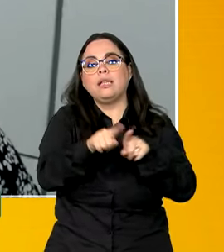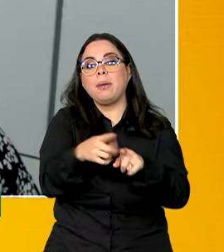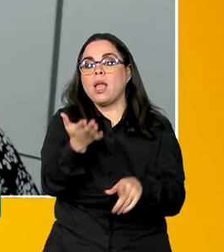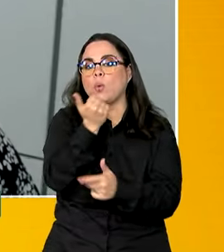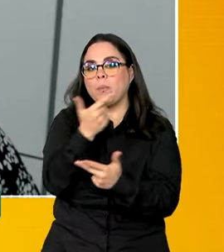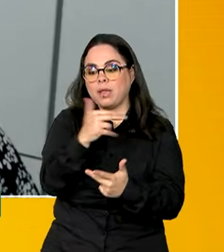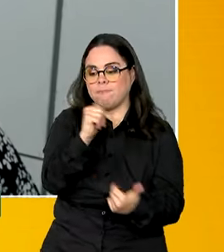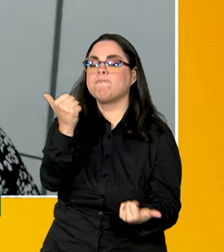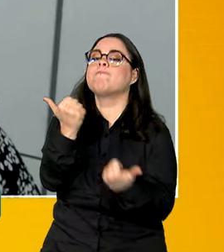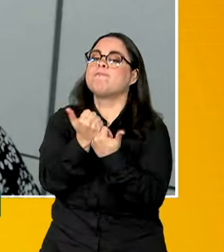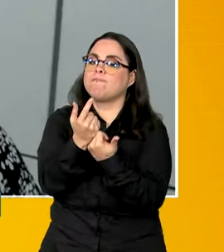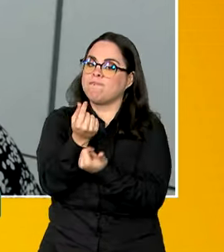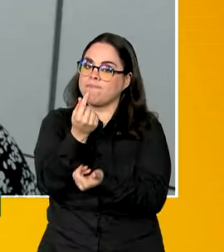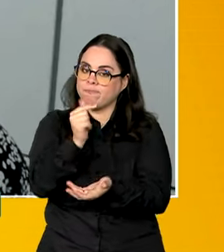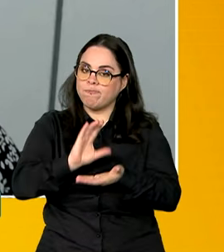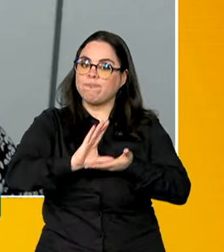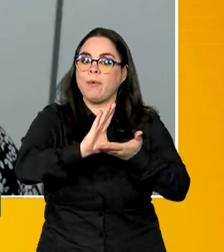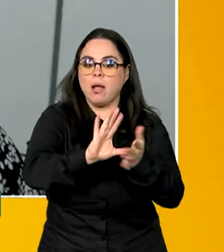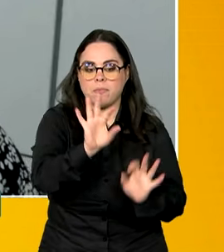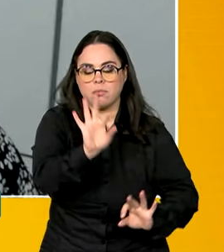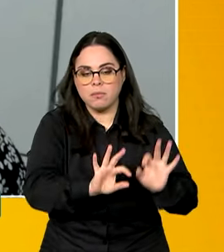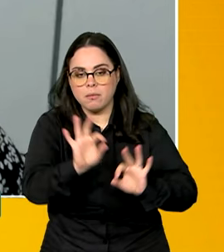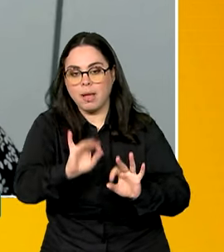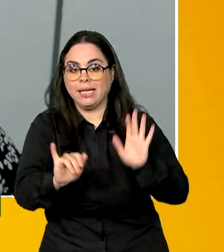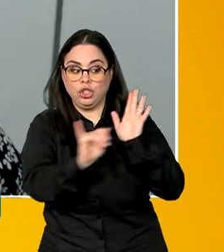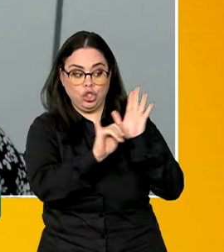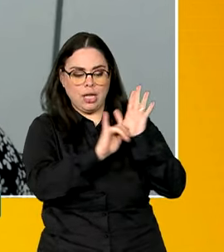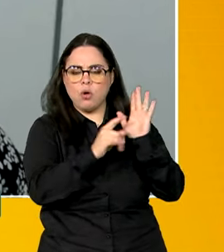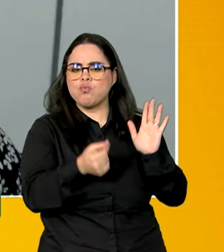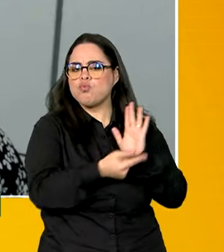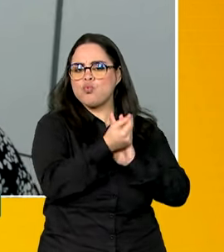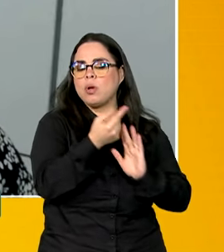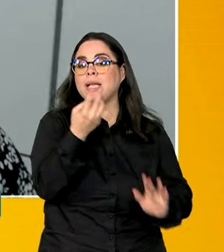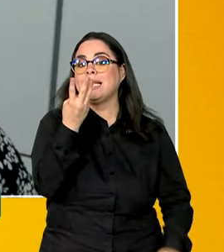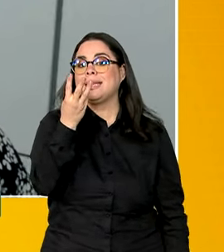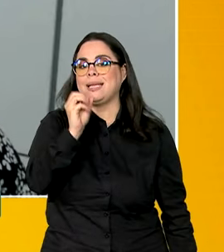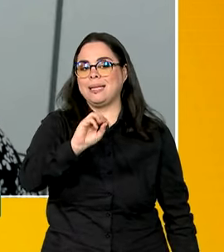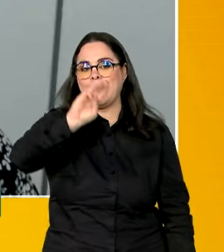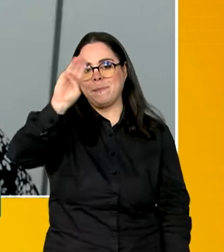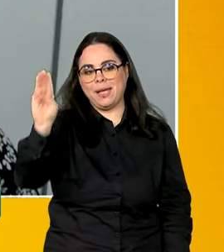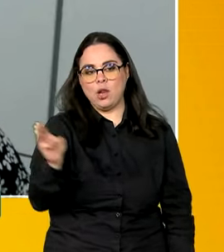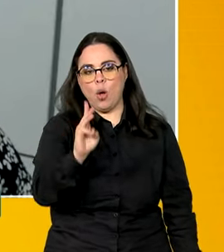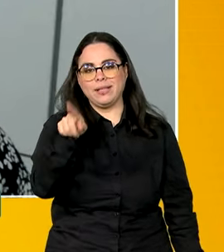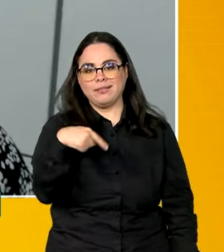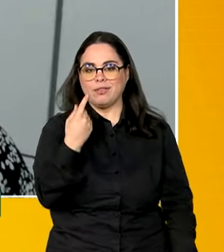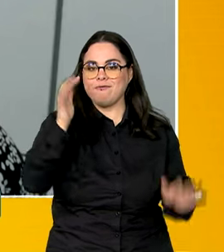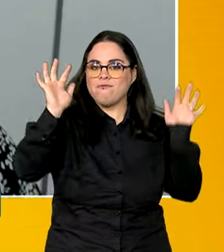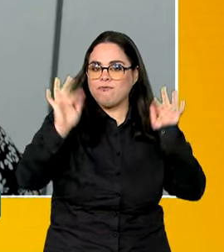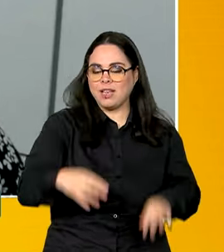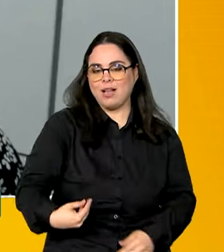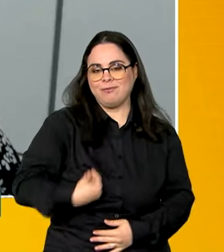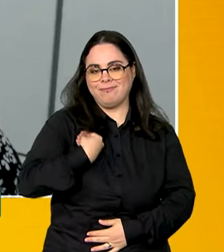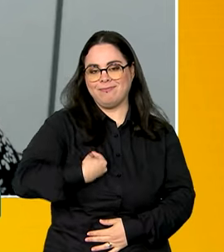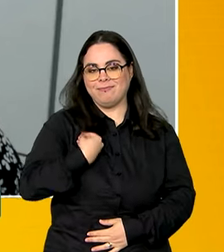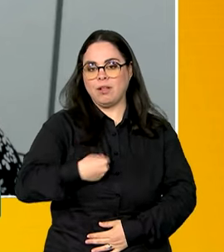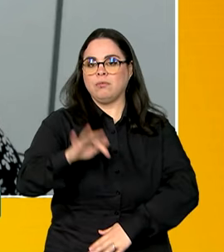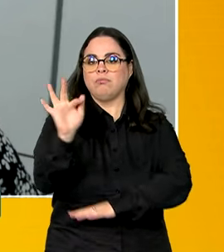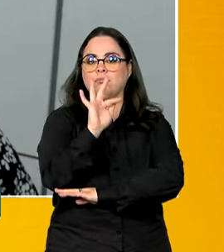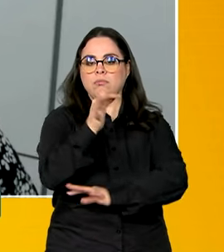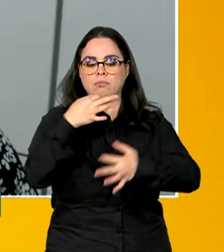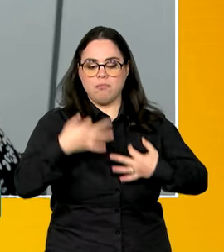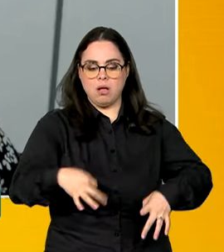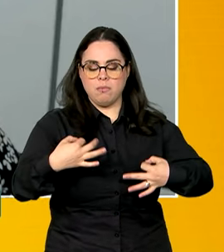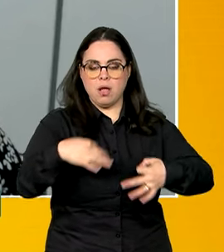refeições com um apoio financeiro. Então, foi um edital de 30 milhões que a gente está finalizando agora, formalizando os termos de